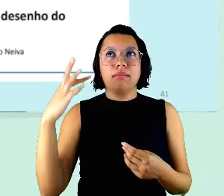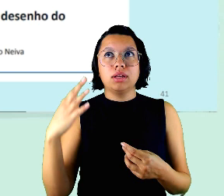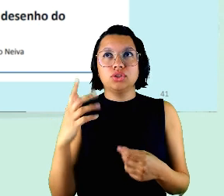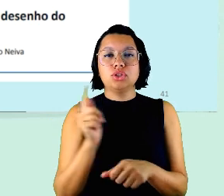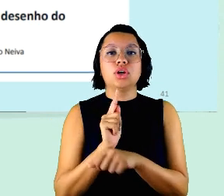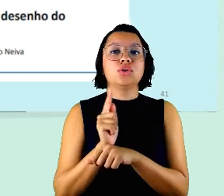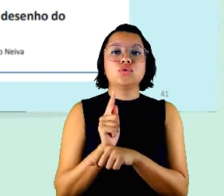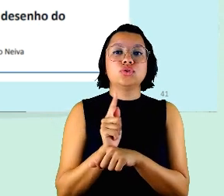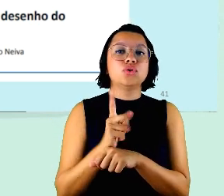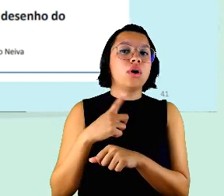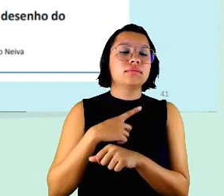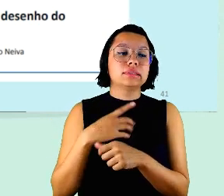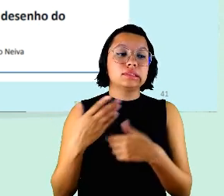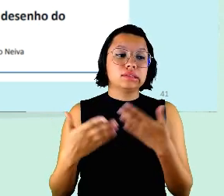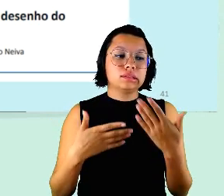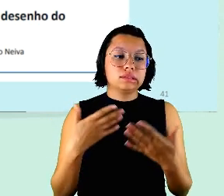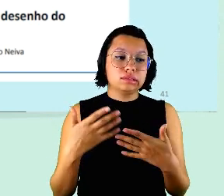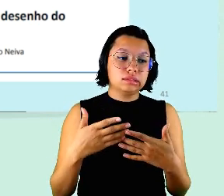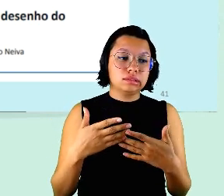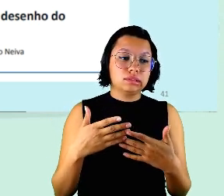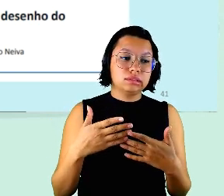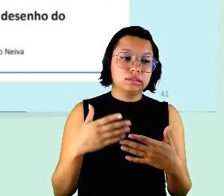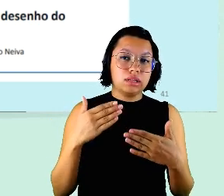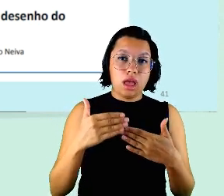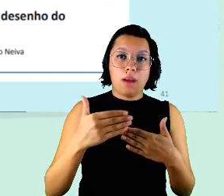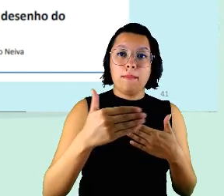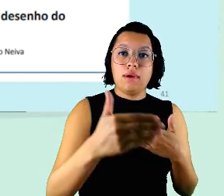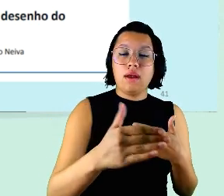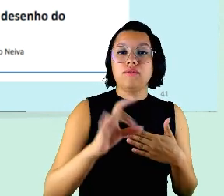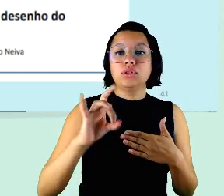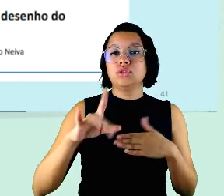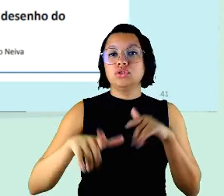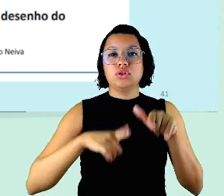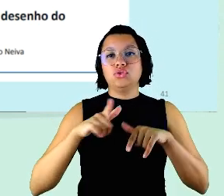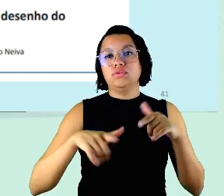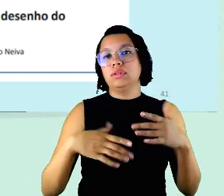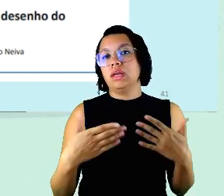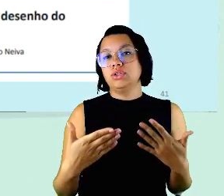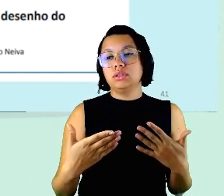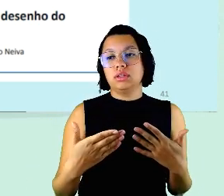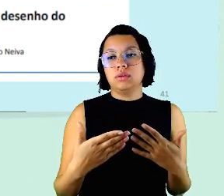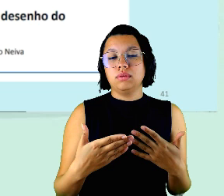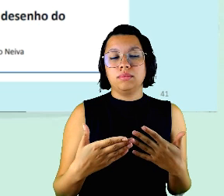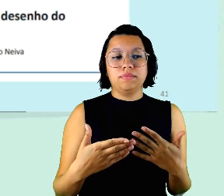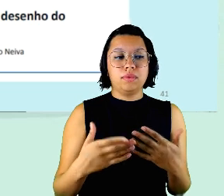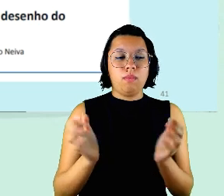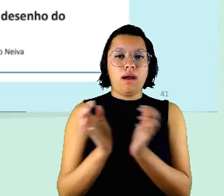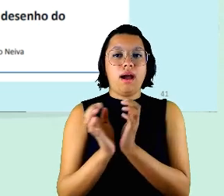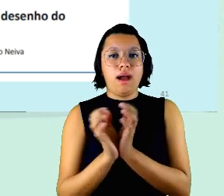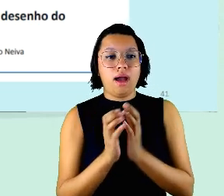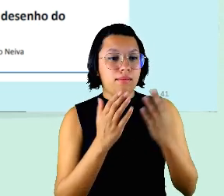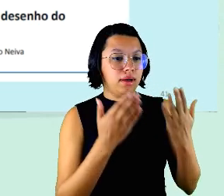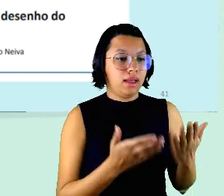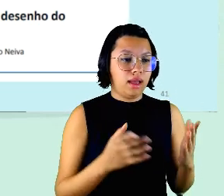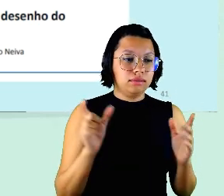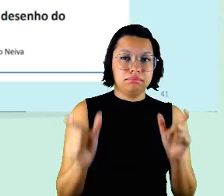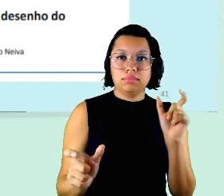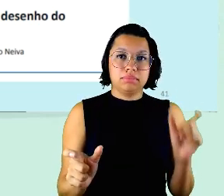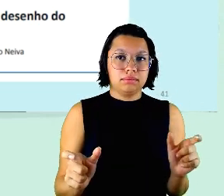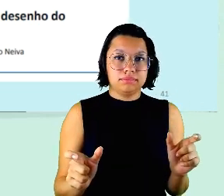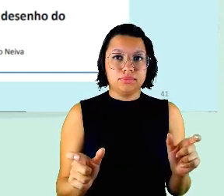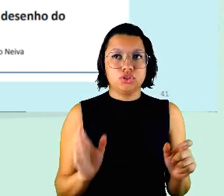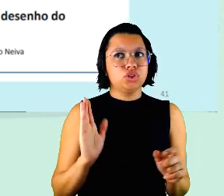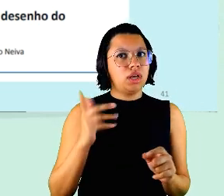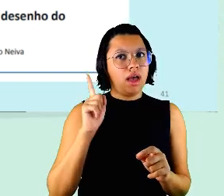tem dali para frente somente atividades então ele tem ele e a equipe que já é complicado que ele tem a